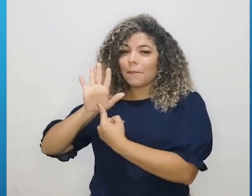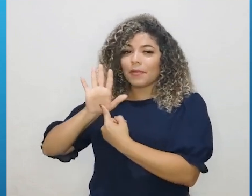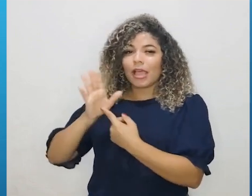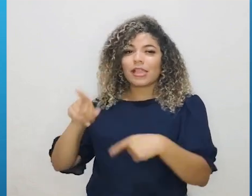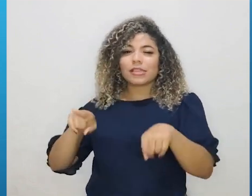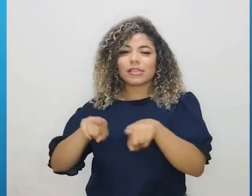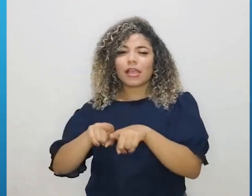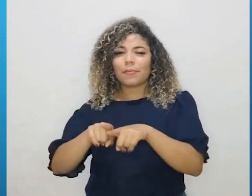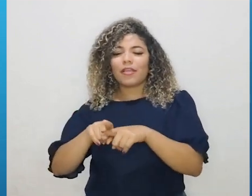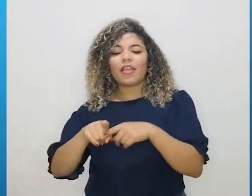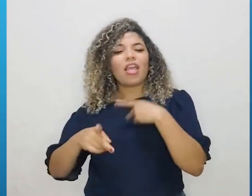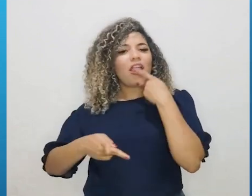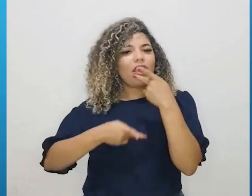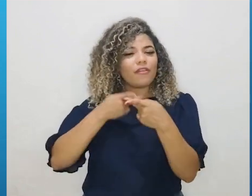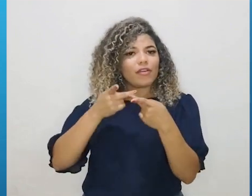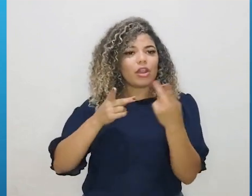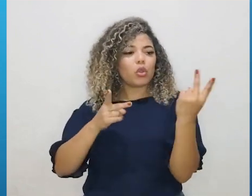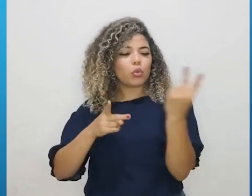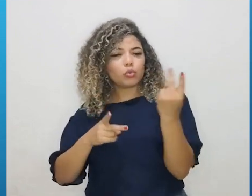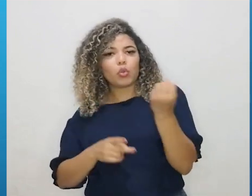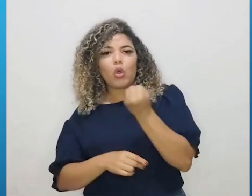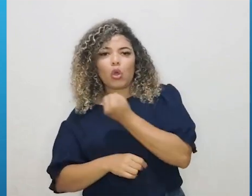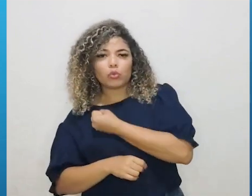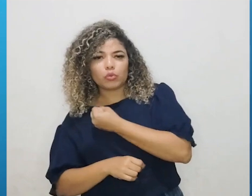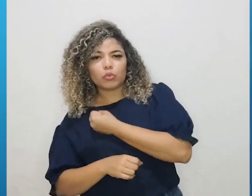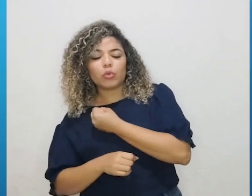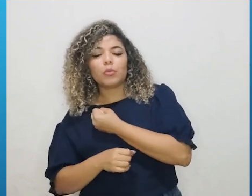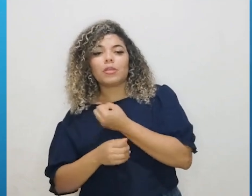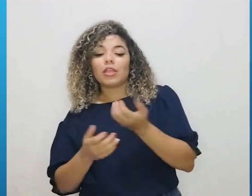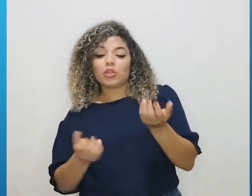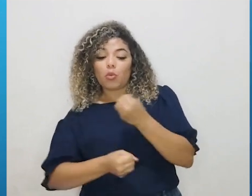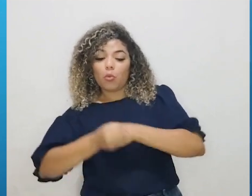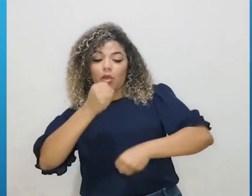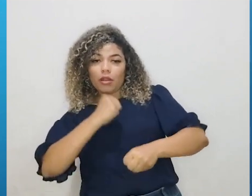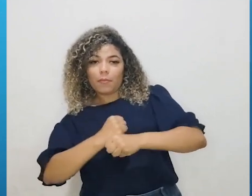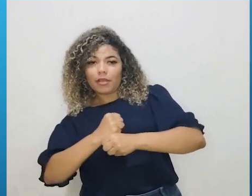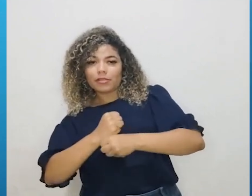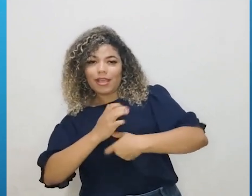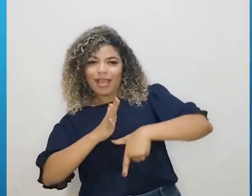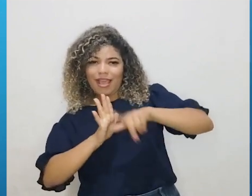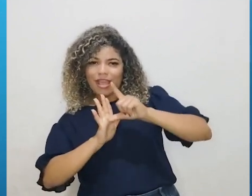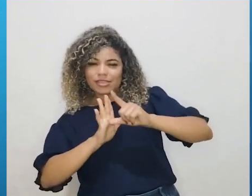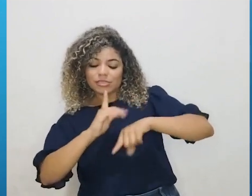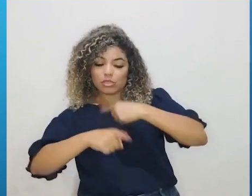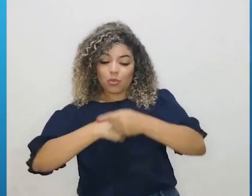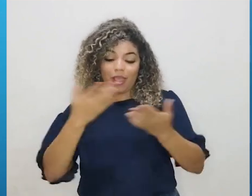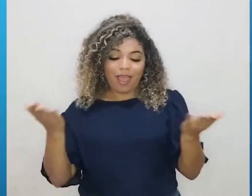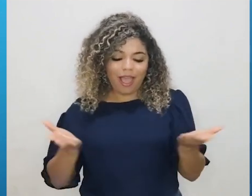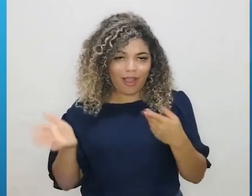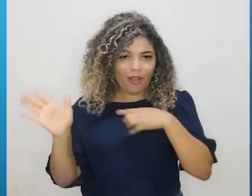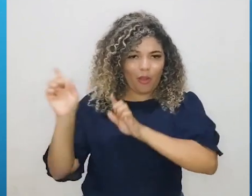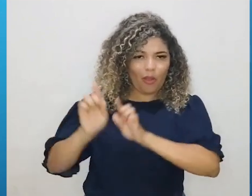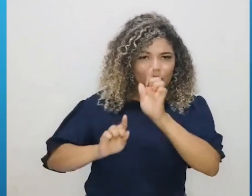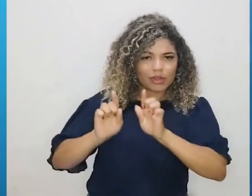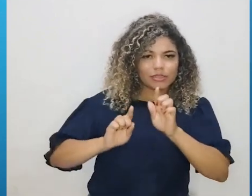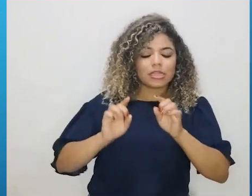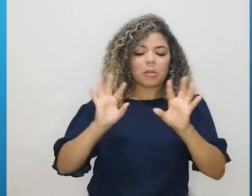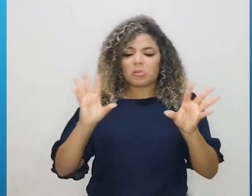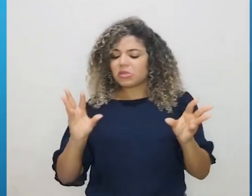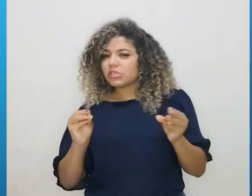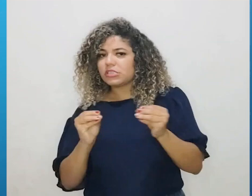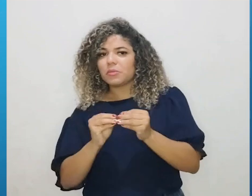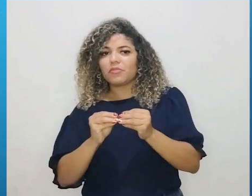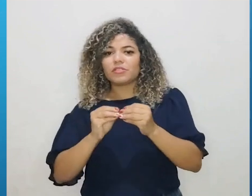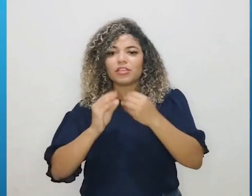algumas vezes ele relacionando os dois valores do censo atual com o censo anterior, nós podemos simplesmente fazer